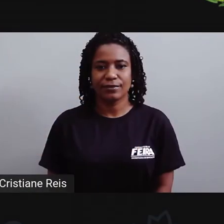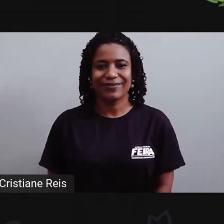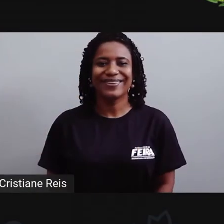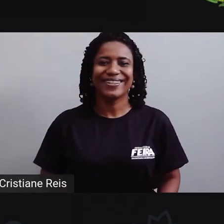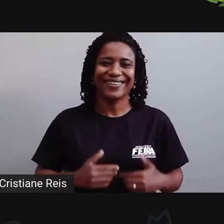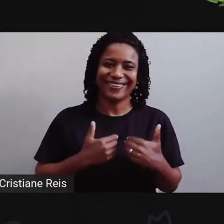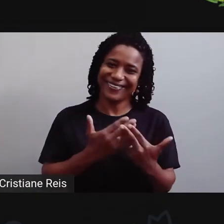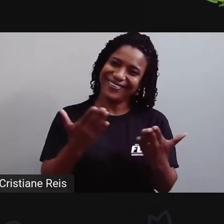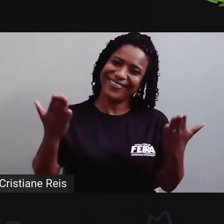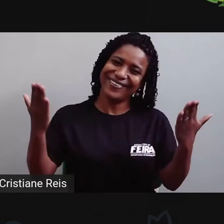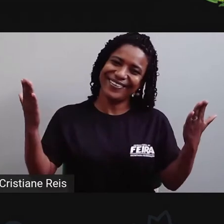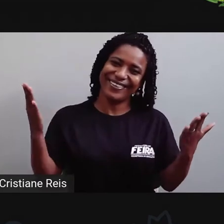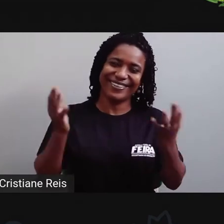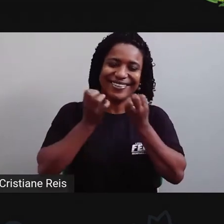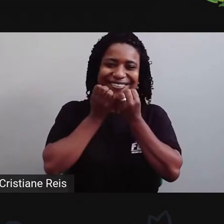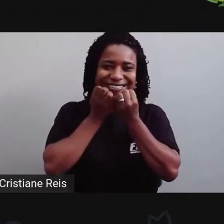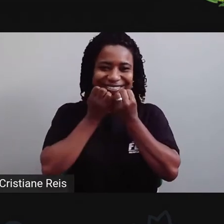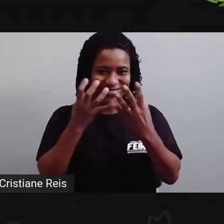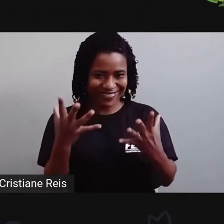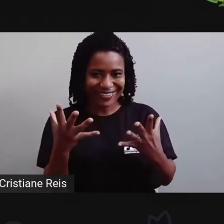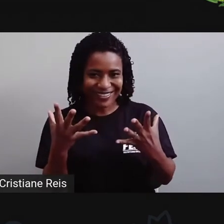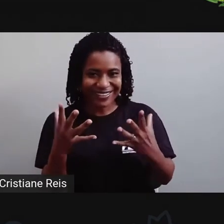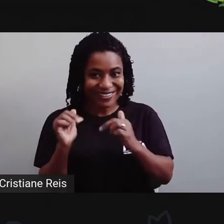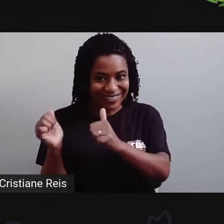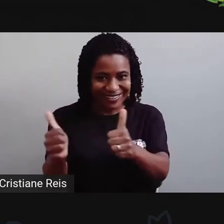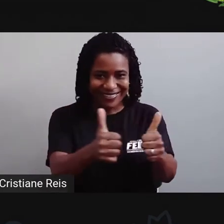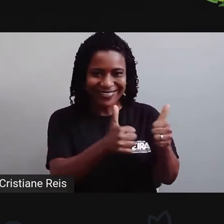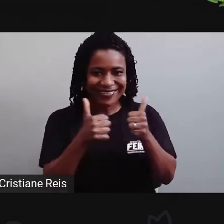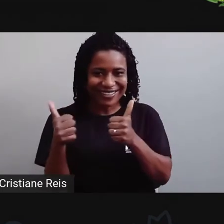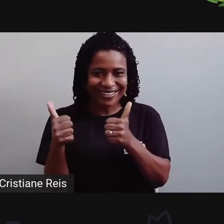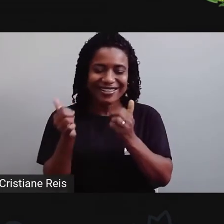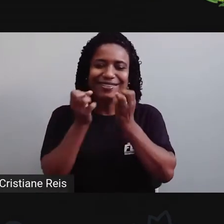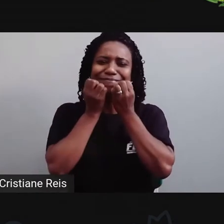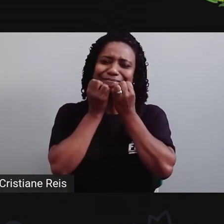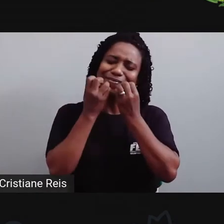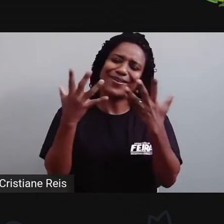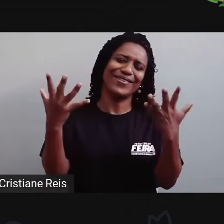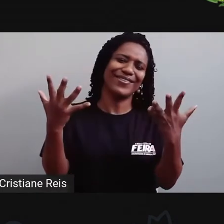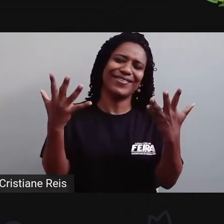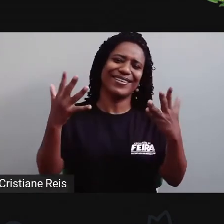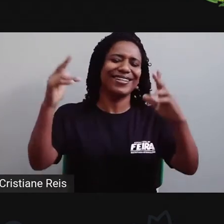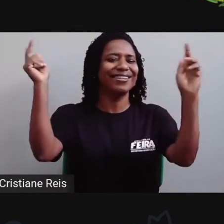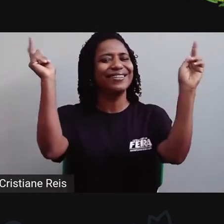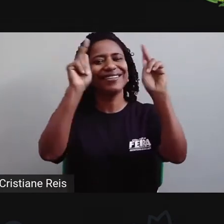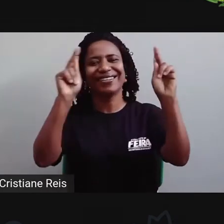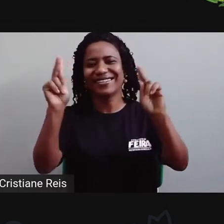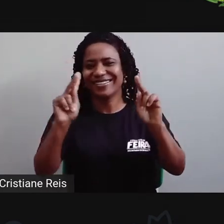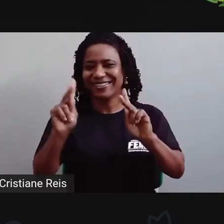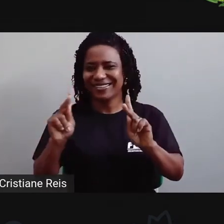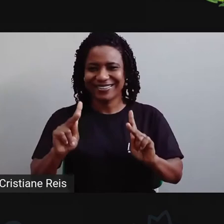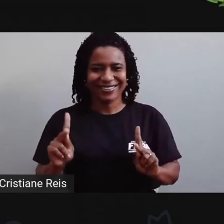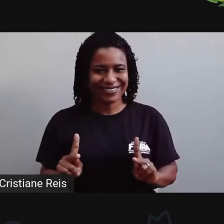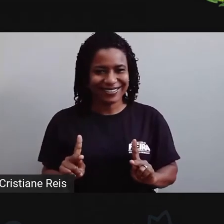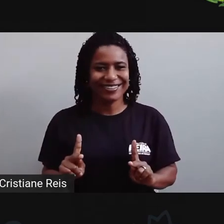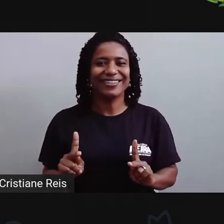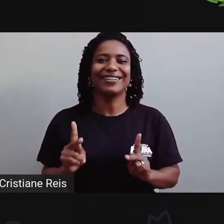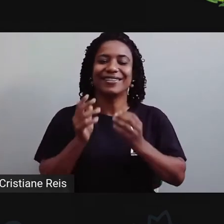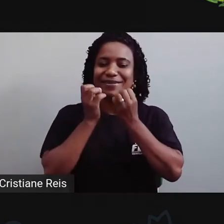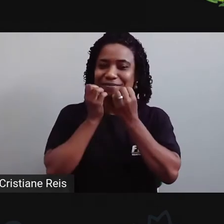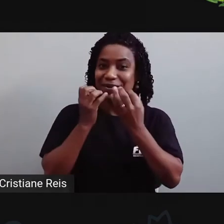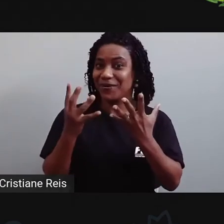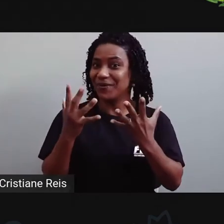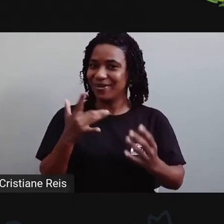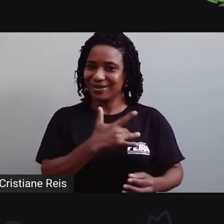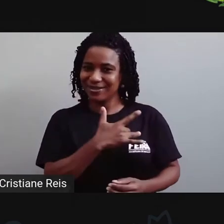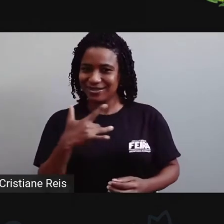Olá, meus amores! Tudo certinho com vocês? Espero que esteja, assim, tudo na maior paz. Espero que a saúde,